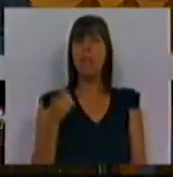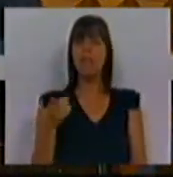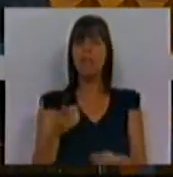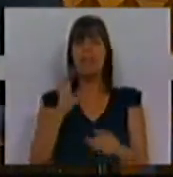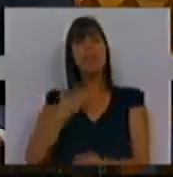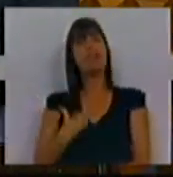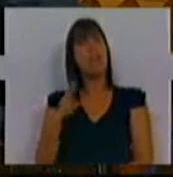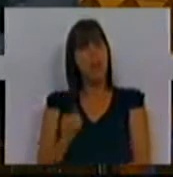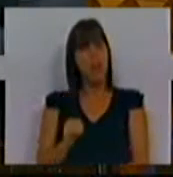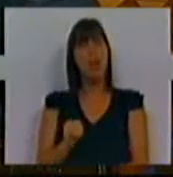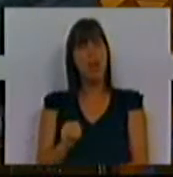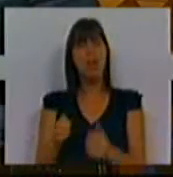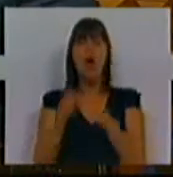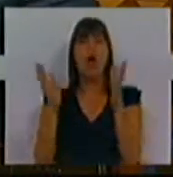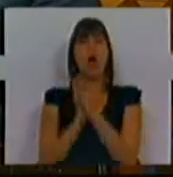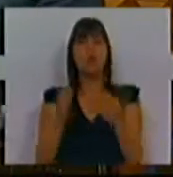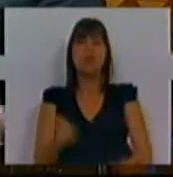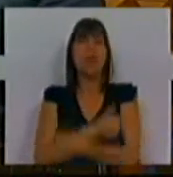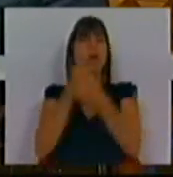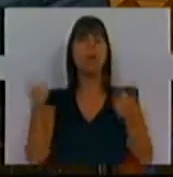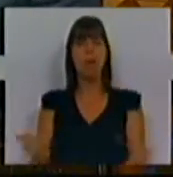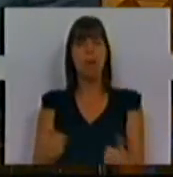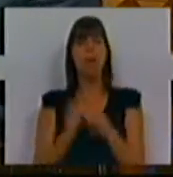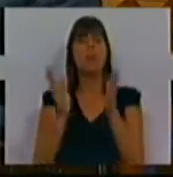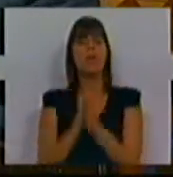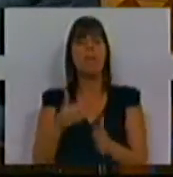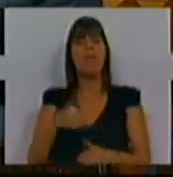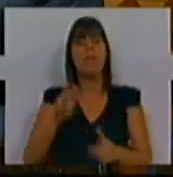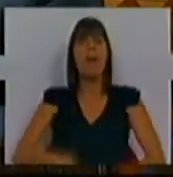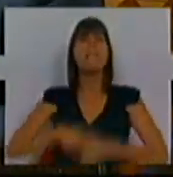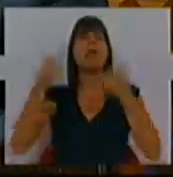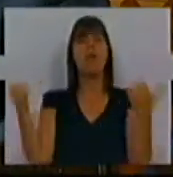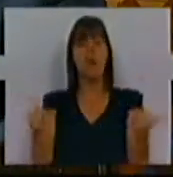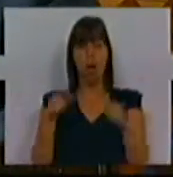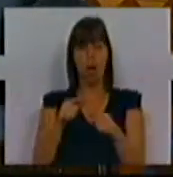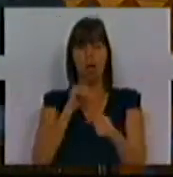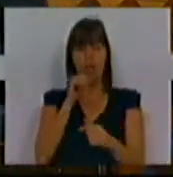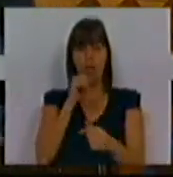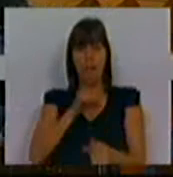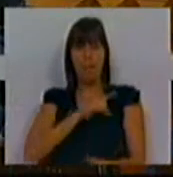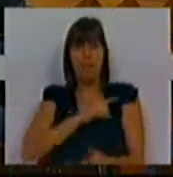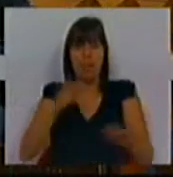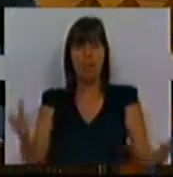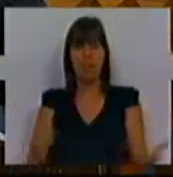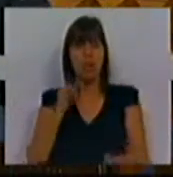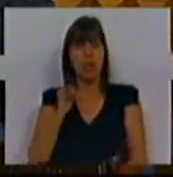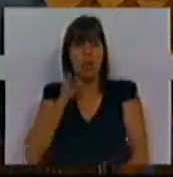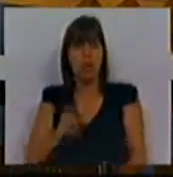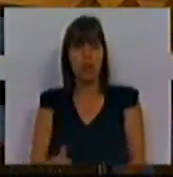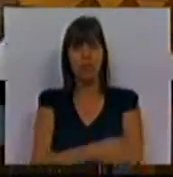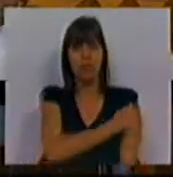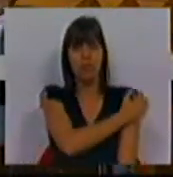por parte do CDS, de que tudo está bem e que tudo vai ainda melhorar com estas sucessivas privatizações e concessões.